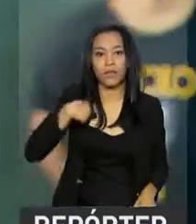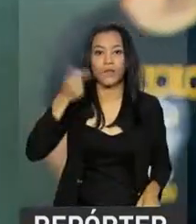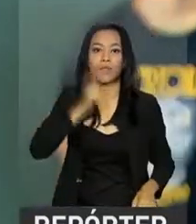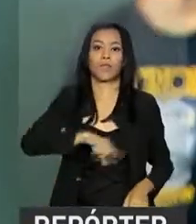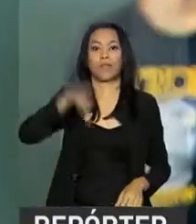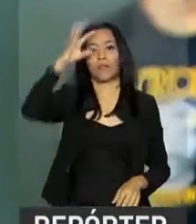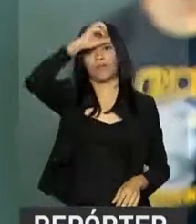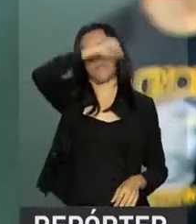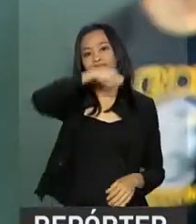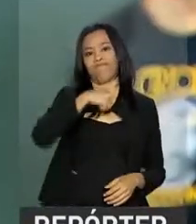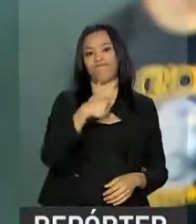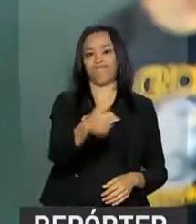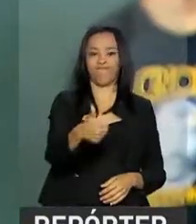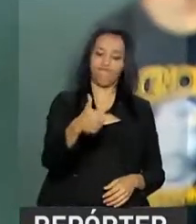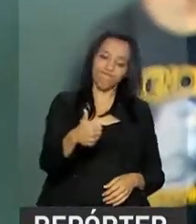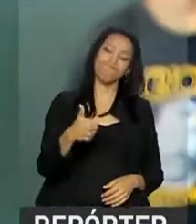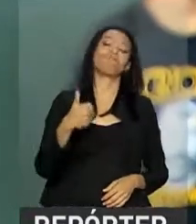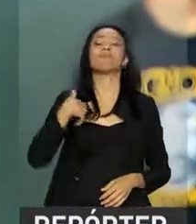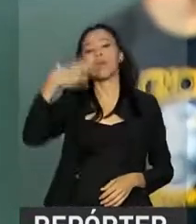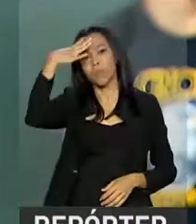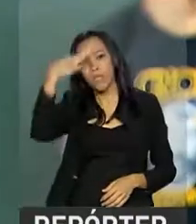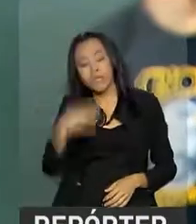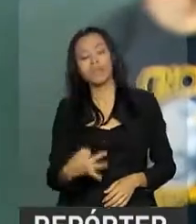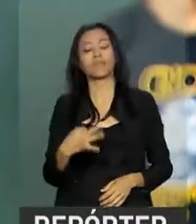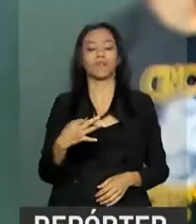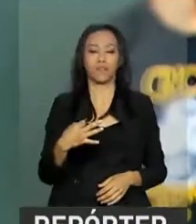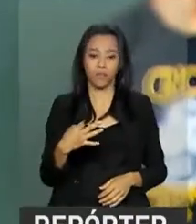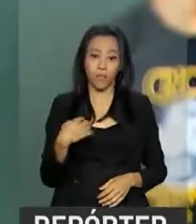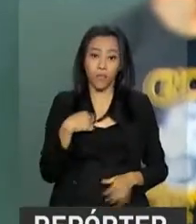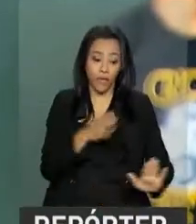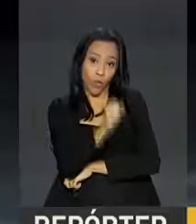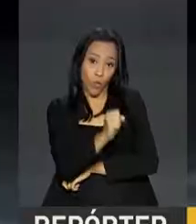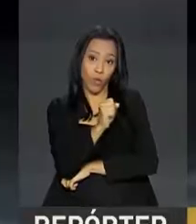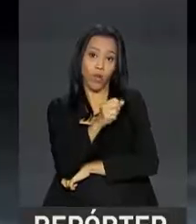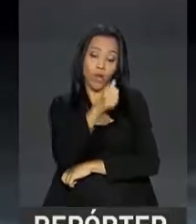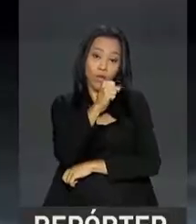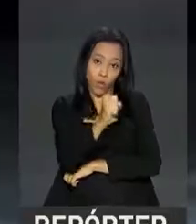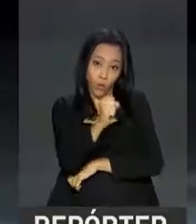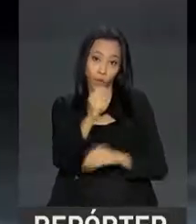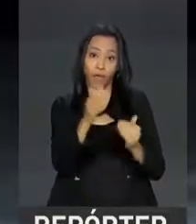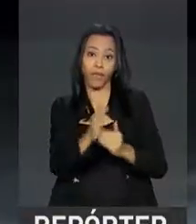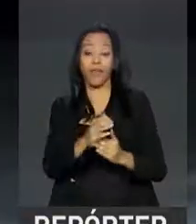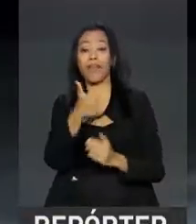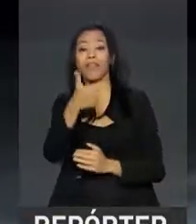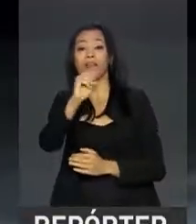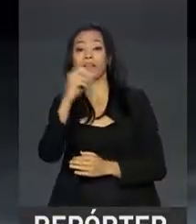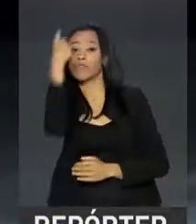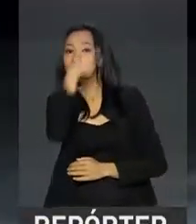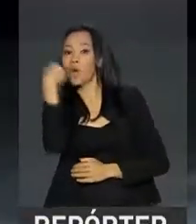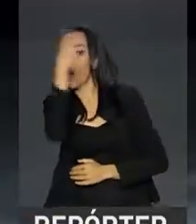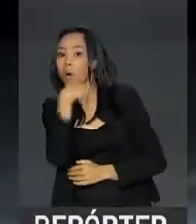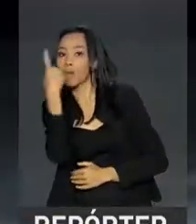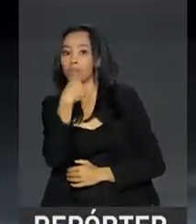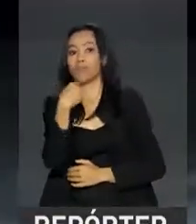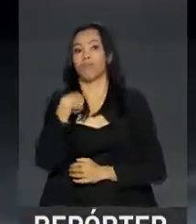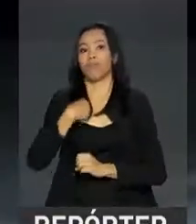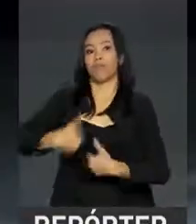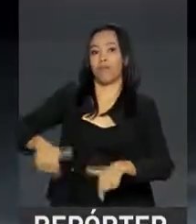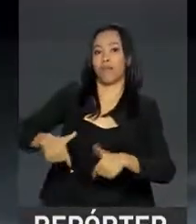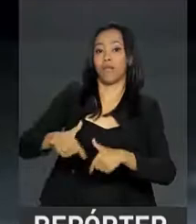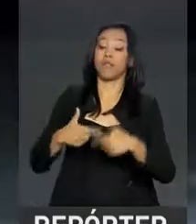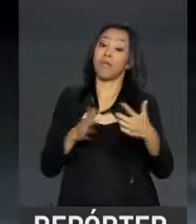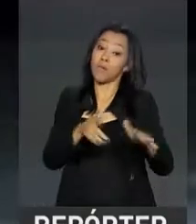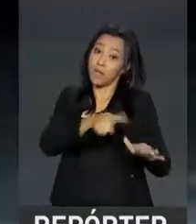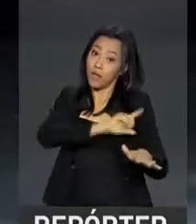mais, dar esse suporte mais de um por um para a criança, né? Mas antes de contribuir com os professores na